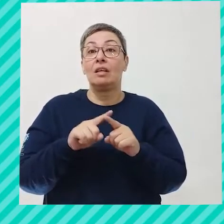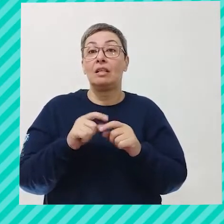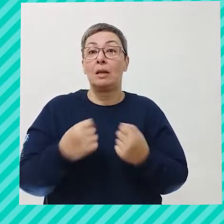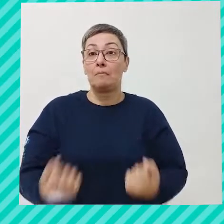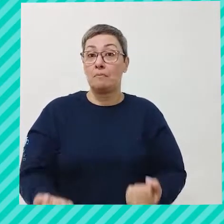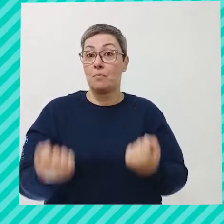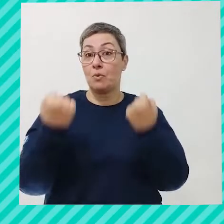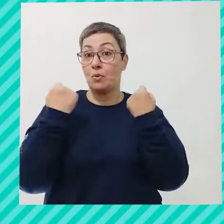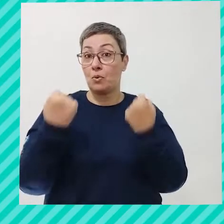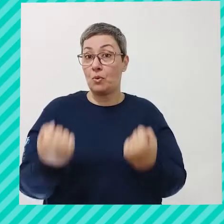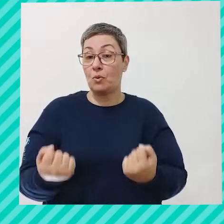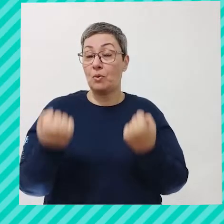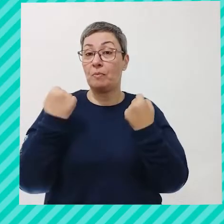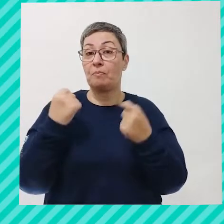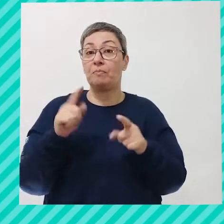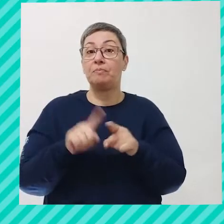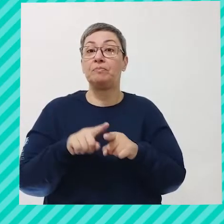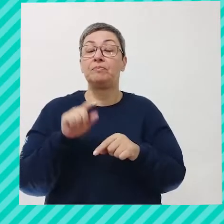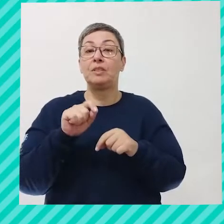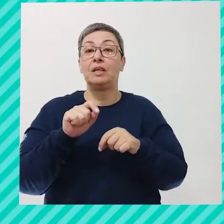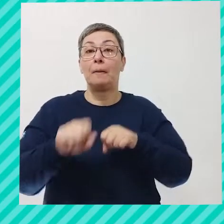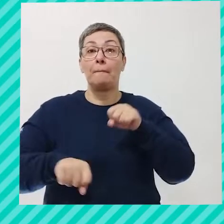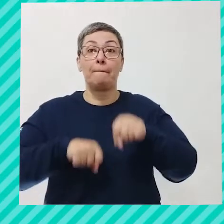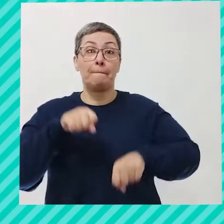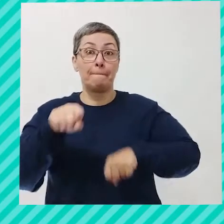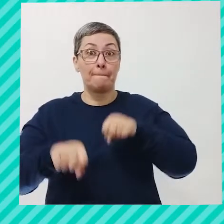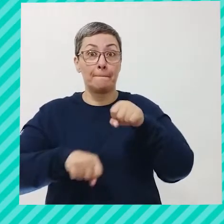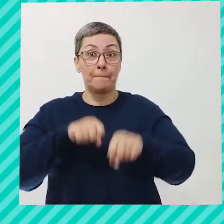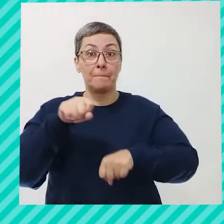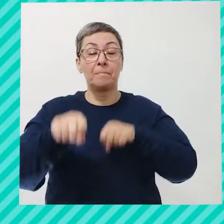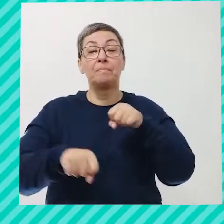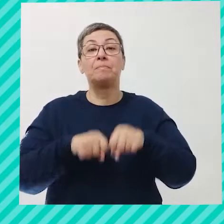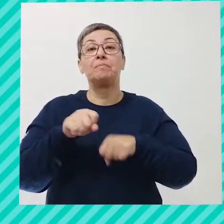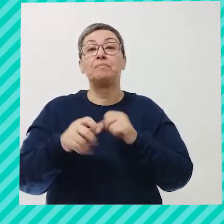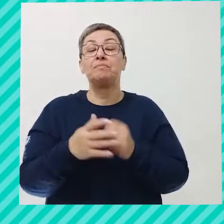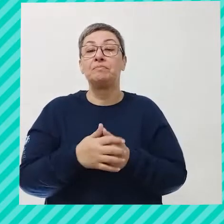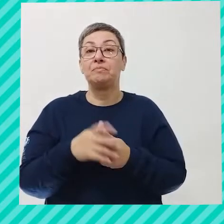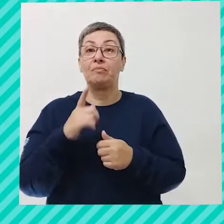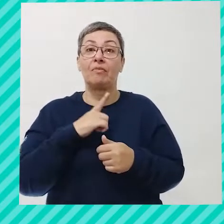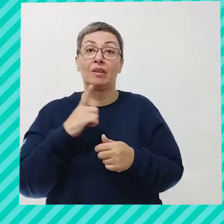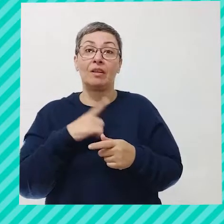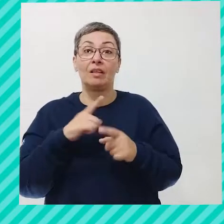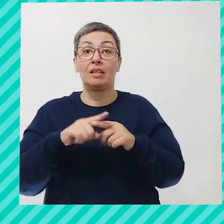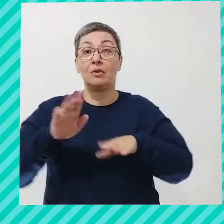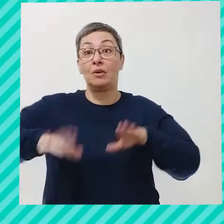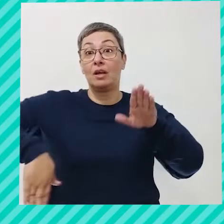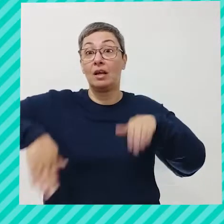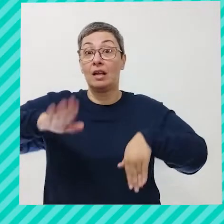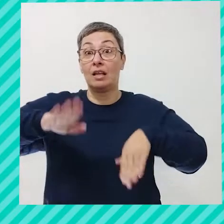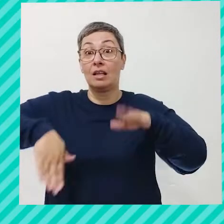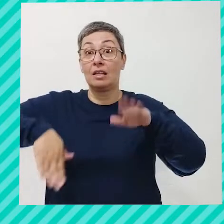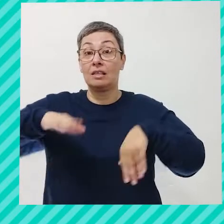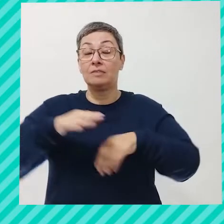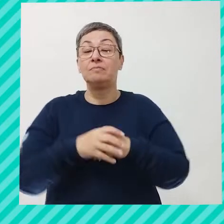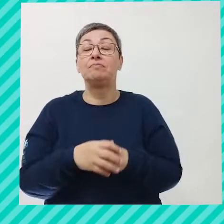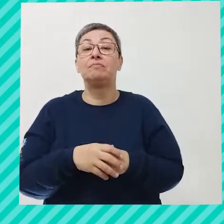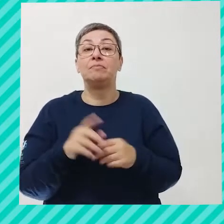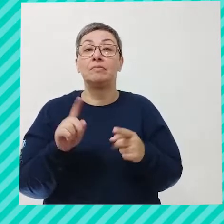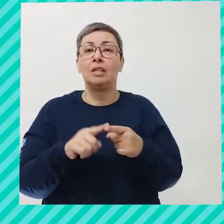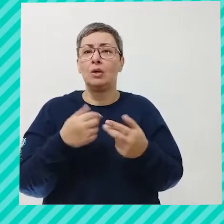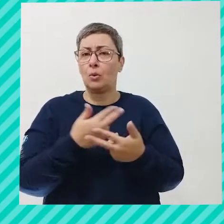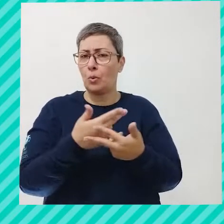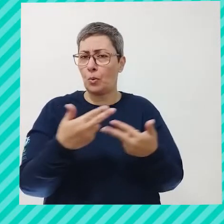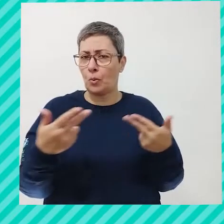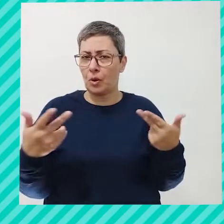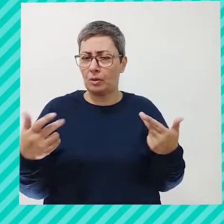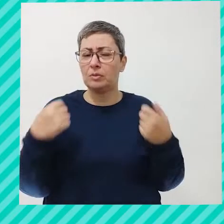musculação. Tem a pedalada, né? Andar de bike. Temos também a natação. E várias